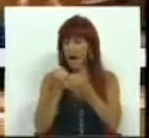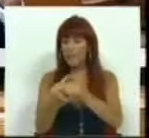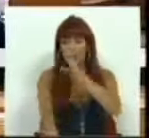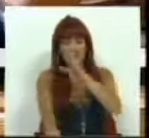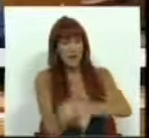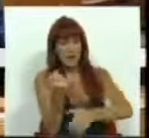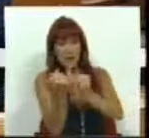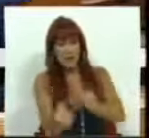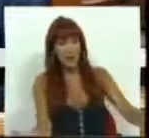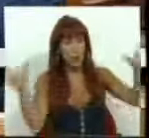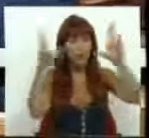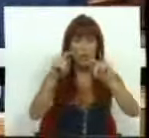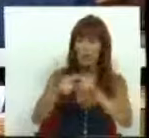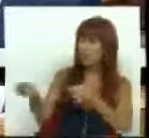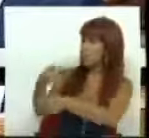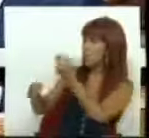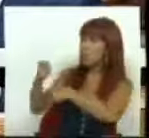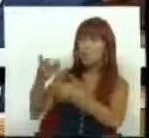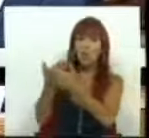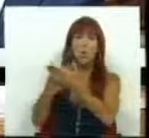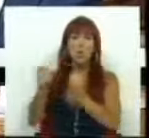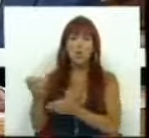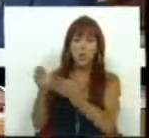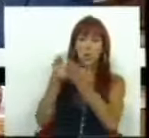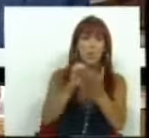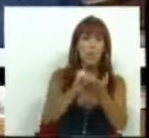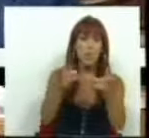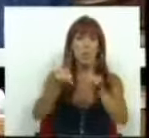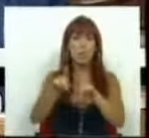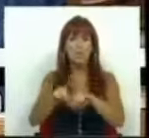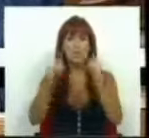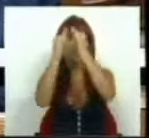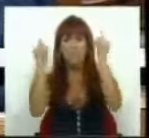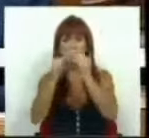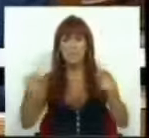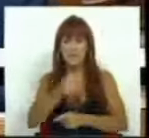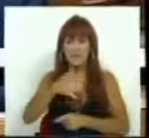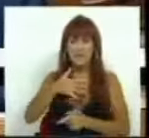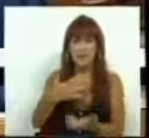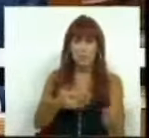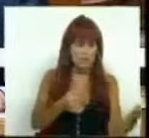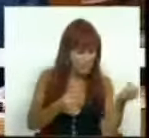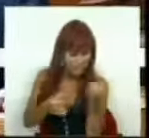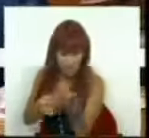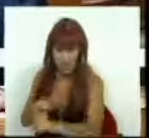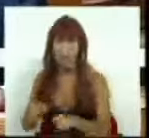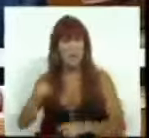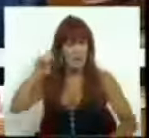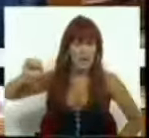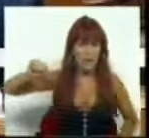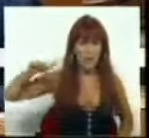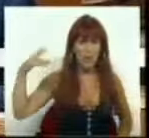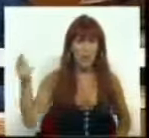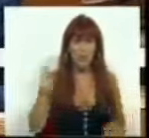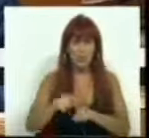a criação, a inovação, a comercialização, o financiamento e a internação das nossas empresas. Isto é uma prioridade.